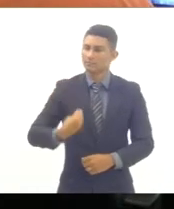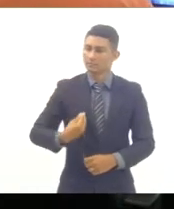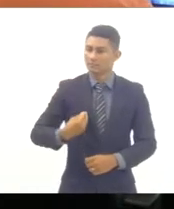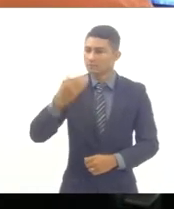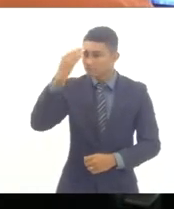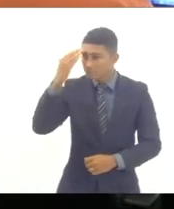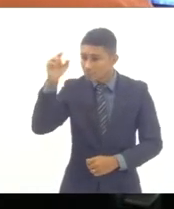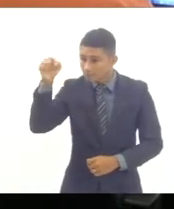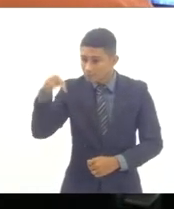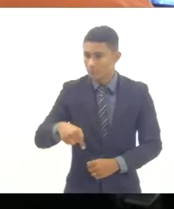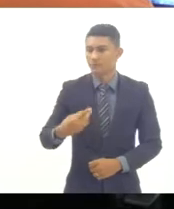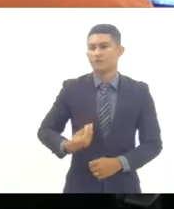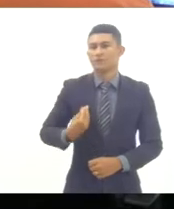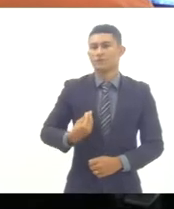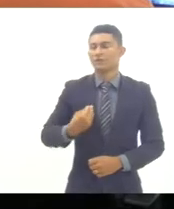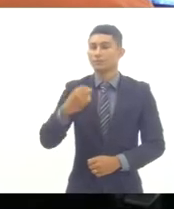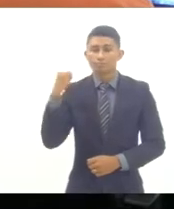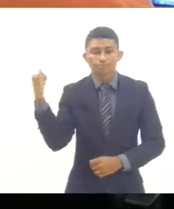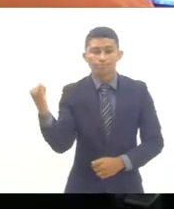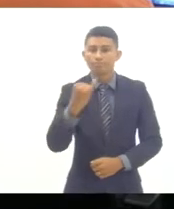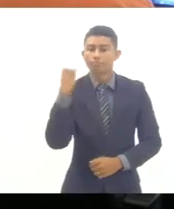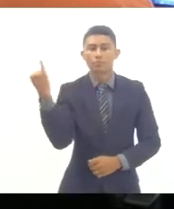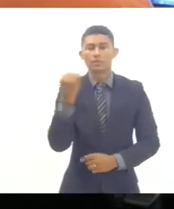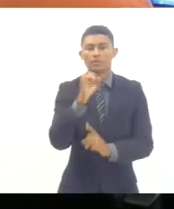esse diálogo entre a sociedade civil e o poder público.